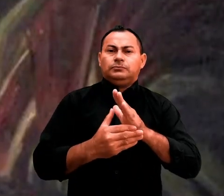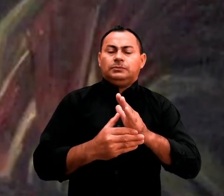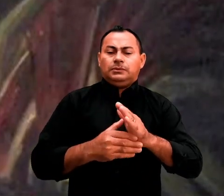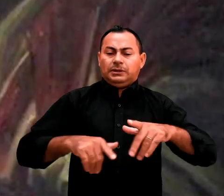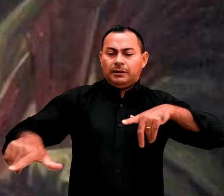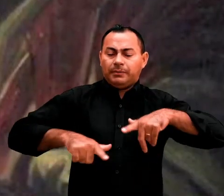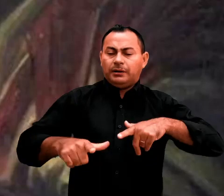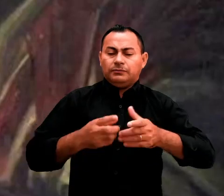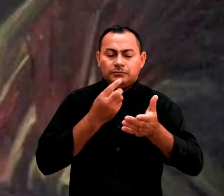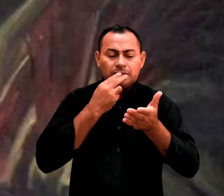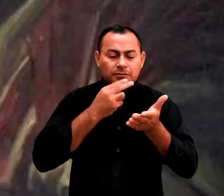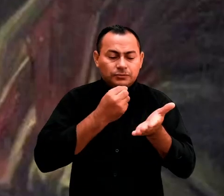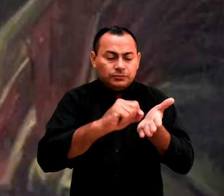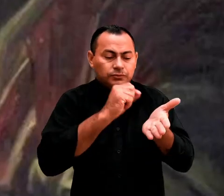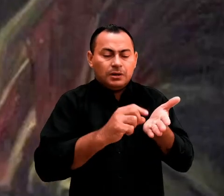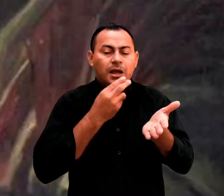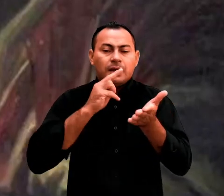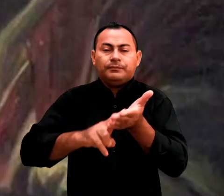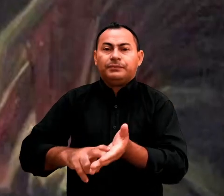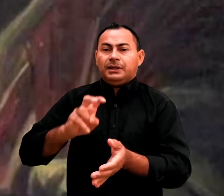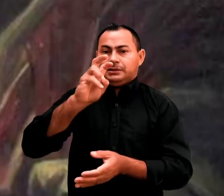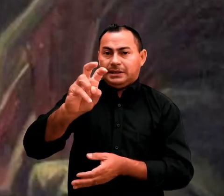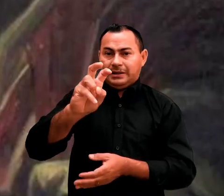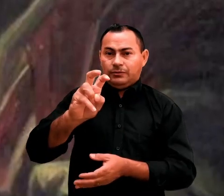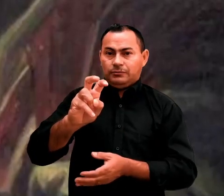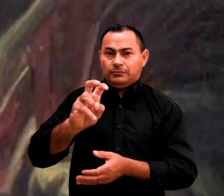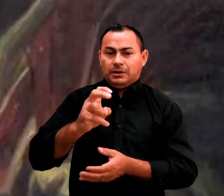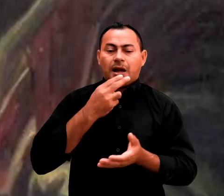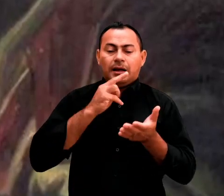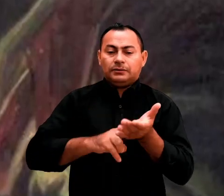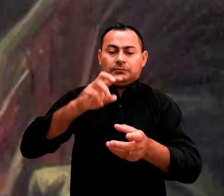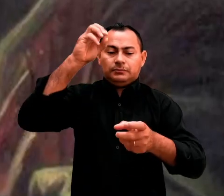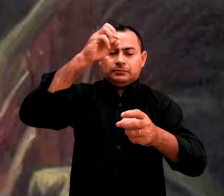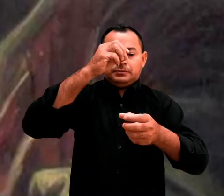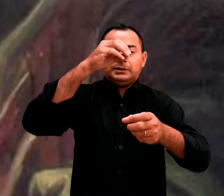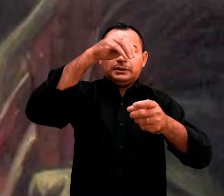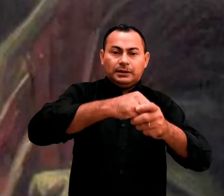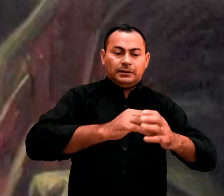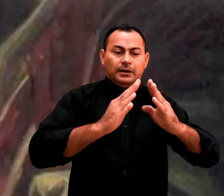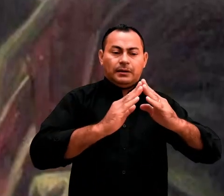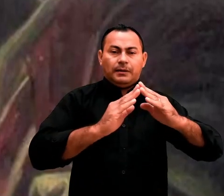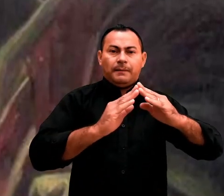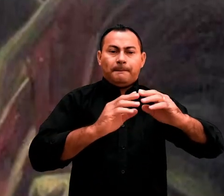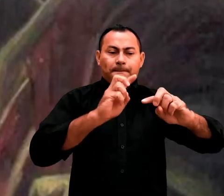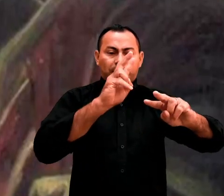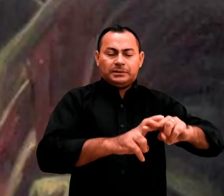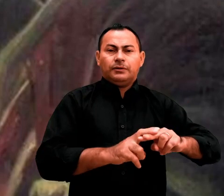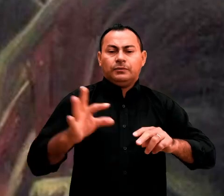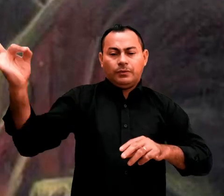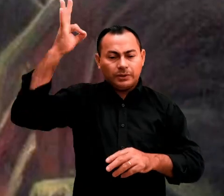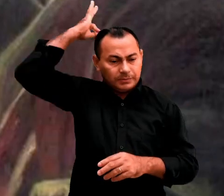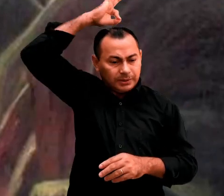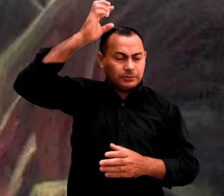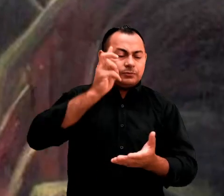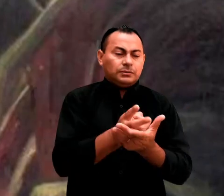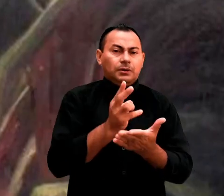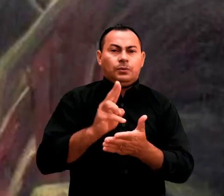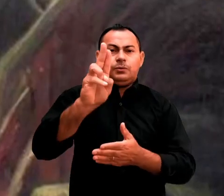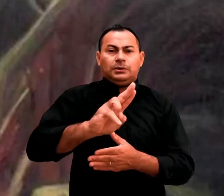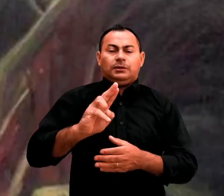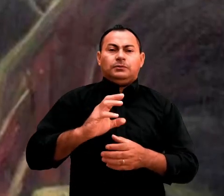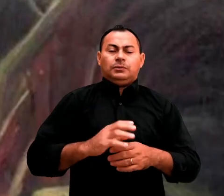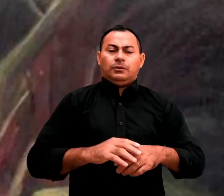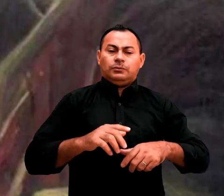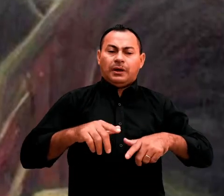escrever e nos deixar essas cartas. Cinco delas foram escritas da prisão e o Espírito Santo as tem usado para continuar a obra que foi